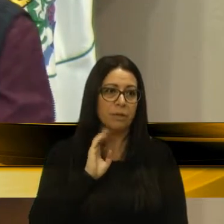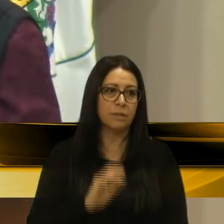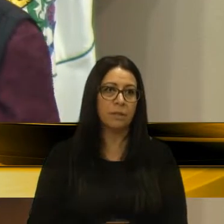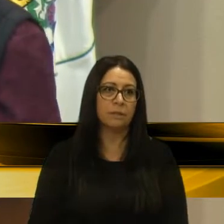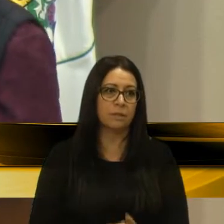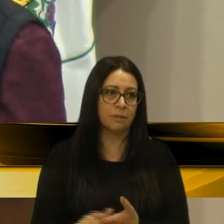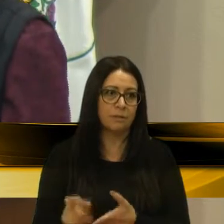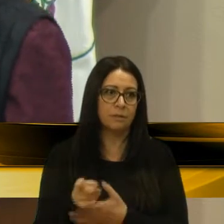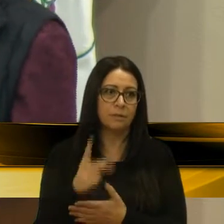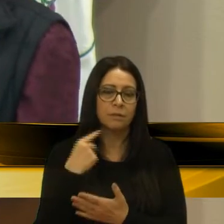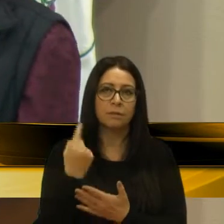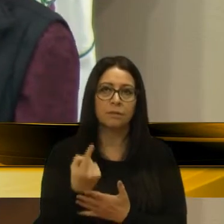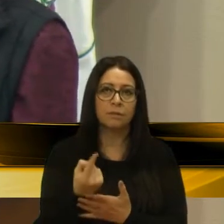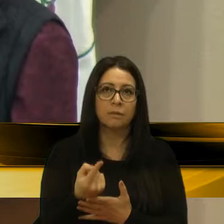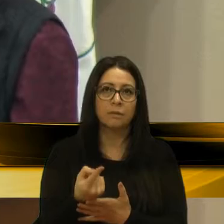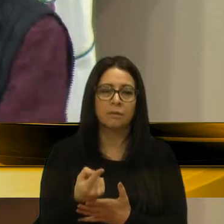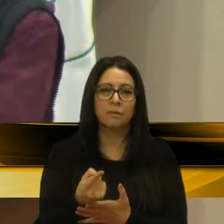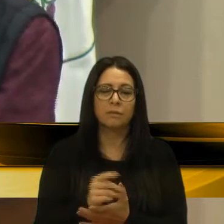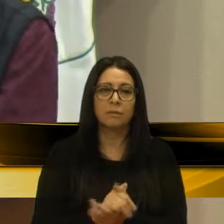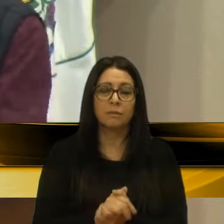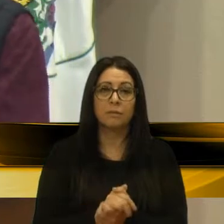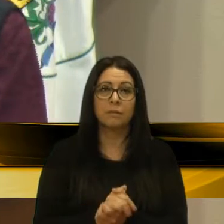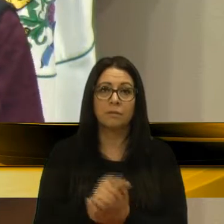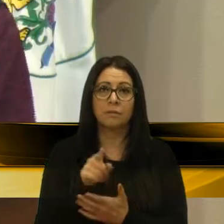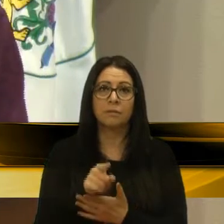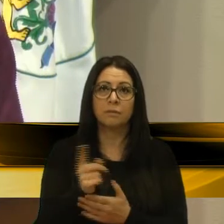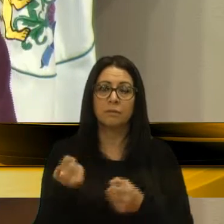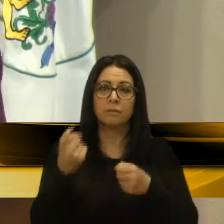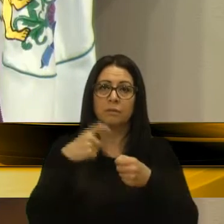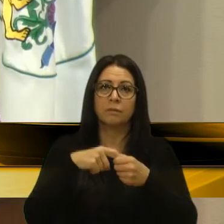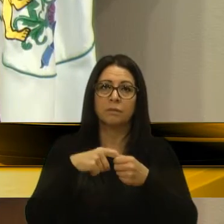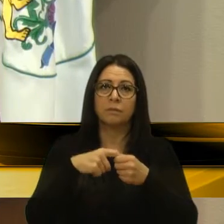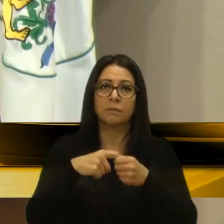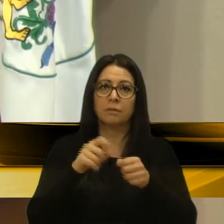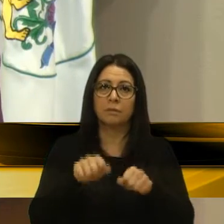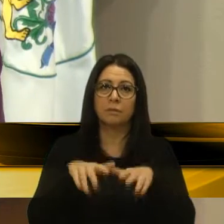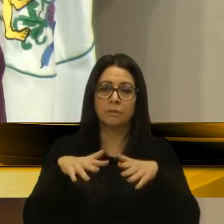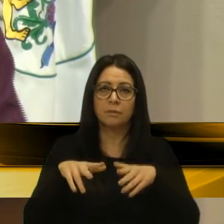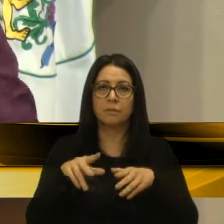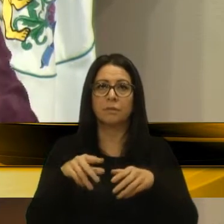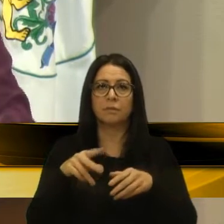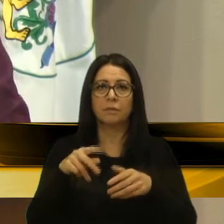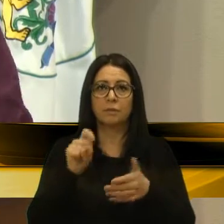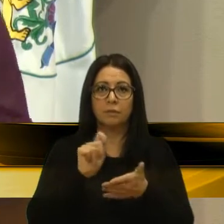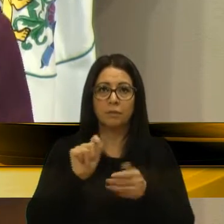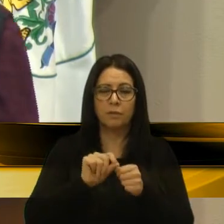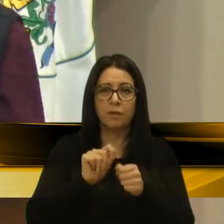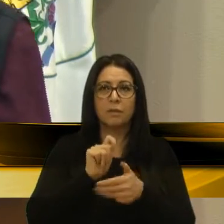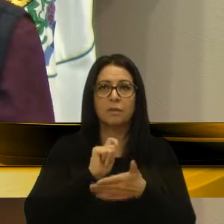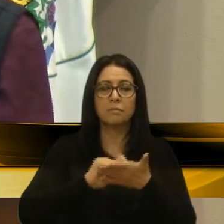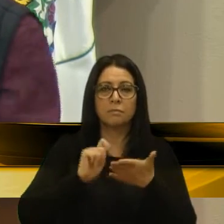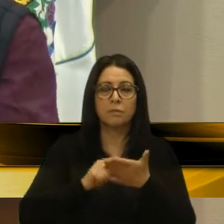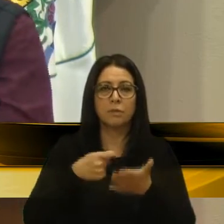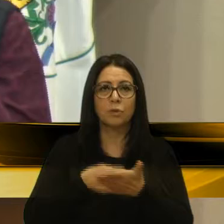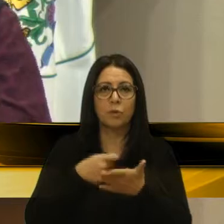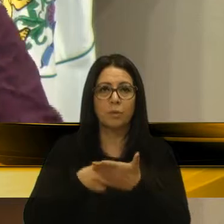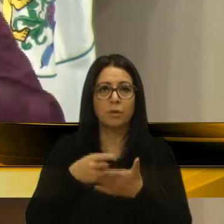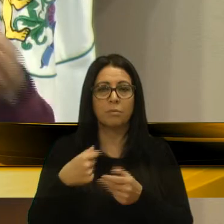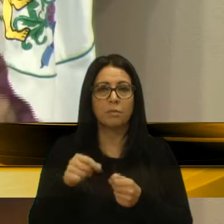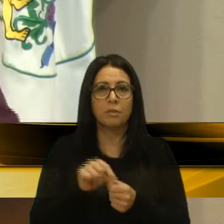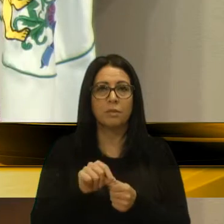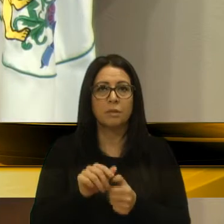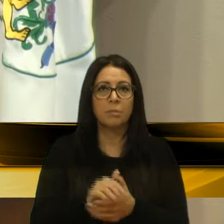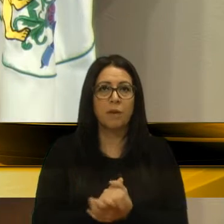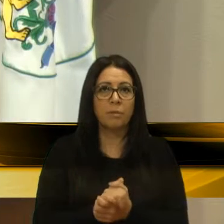a presença, e aqui, voltando aqui no plenário de Caxias do Sul, a faz o protocolo, registra, cobra, se precisar, a